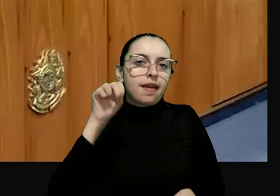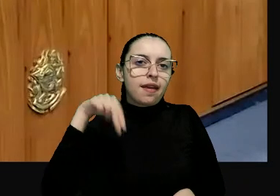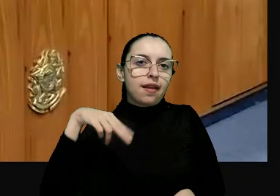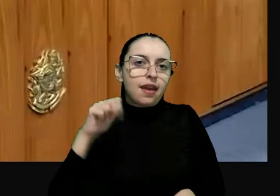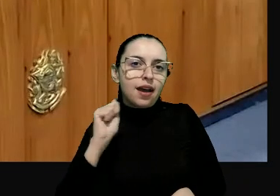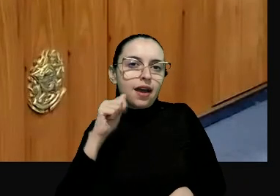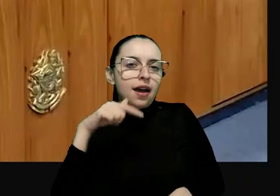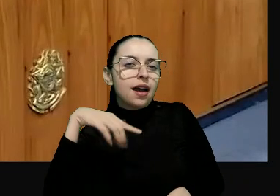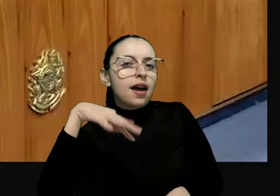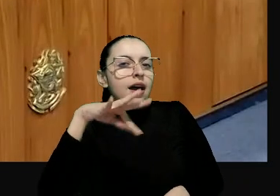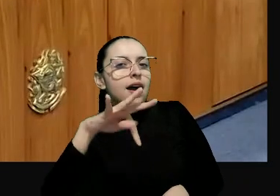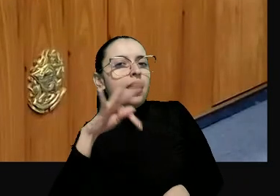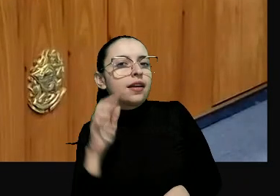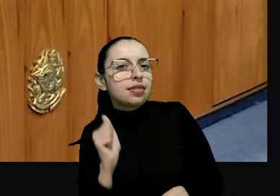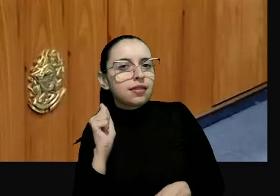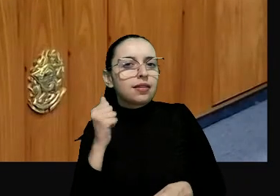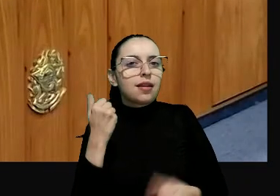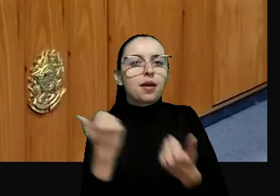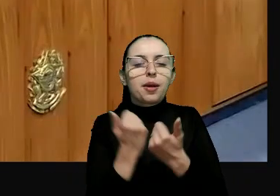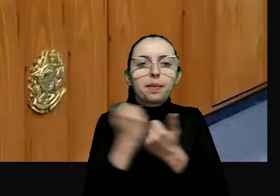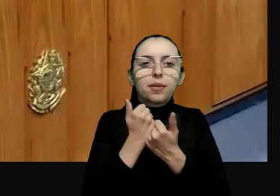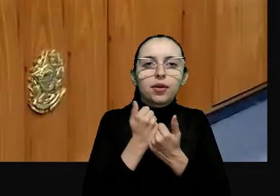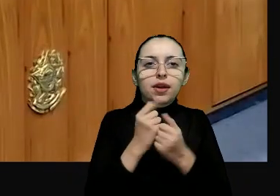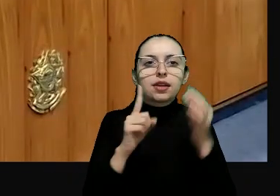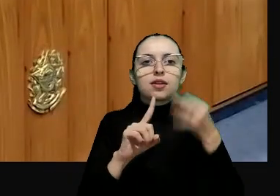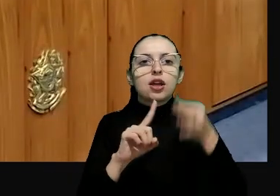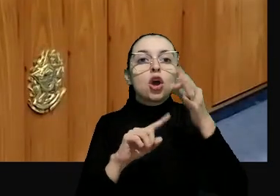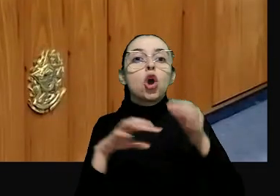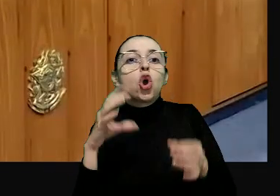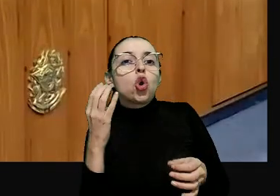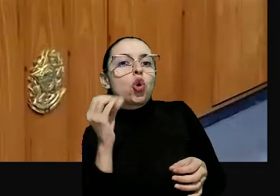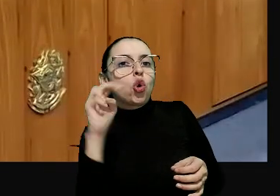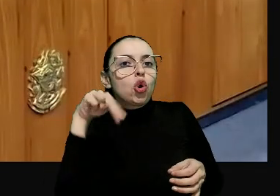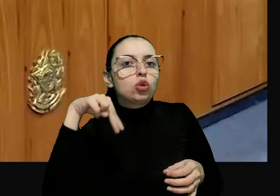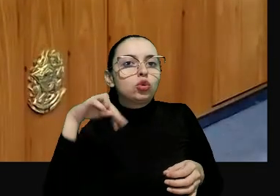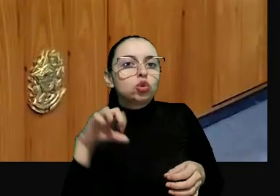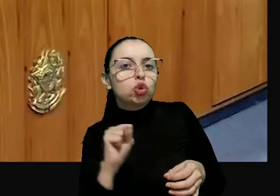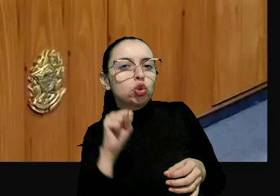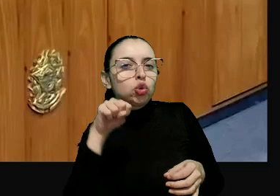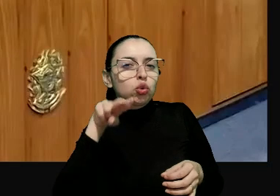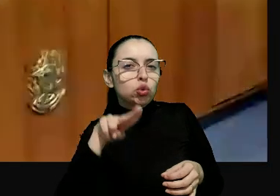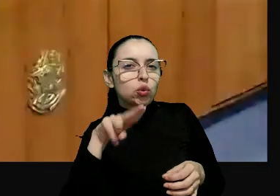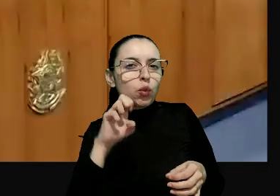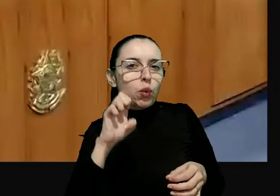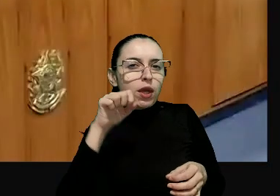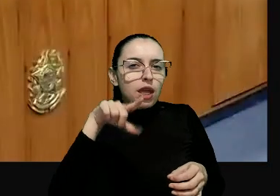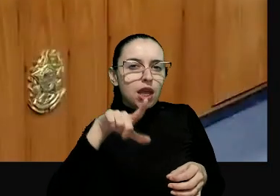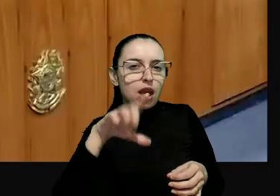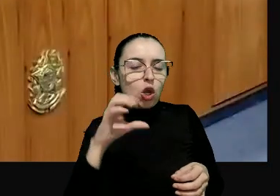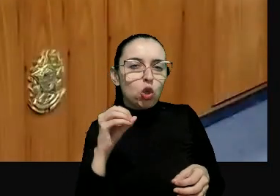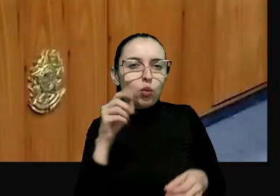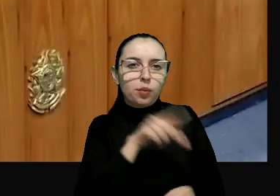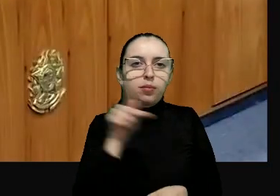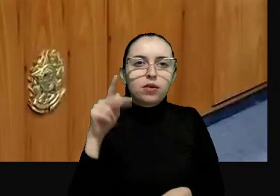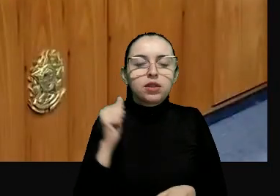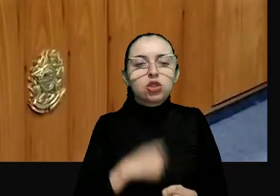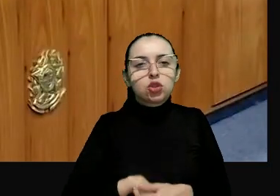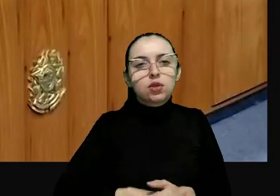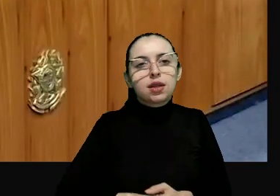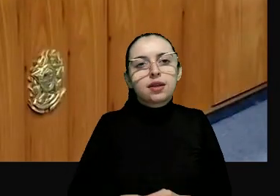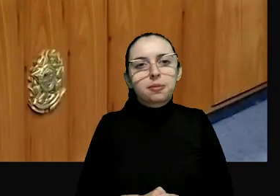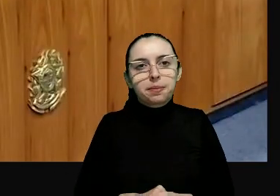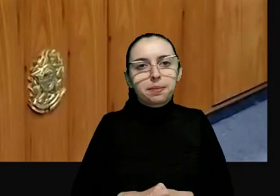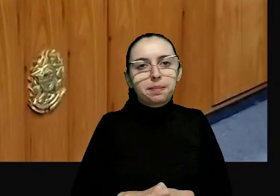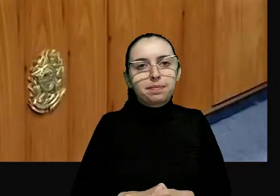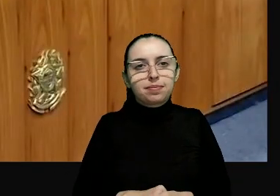Lotuvo, por todo o apoio que teve, a minha colega de PUC, a desembargadora Consuelo, querida professora Cristina Binder, da Universidade de